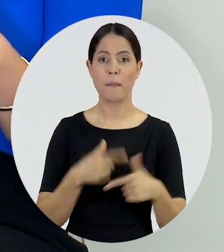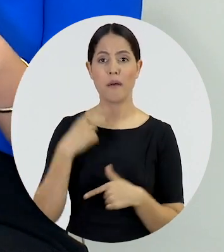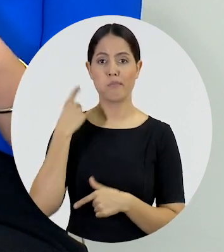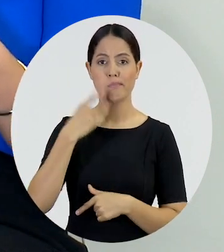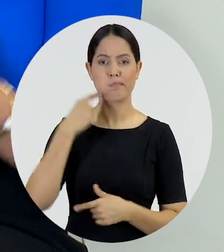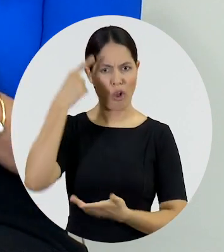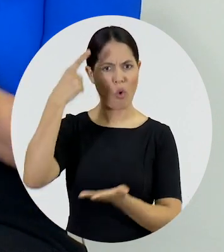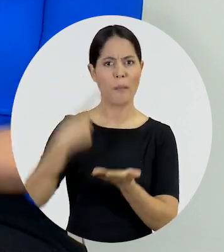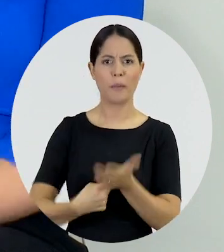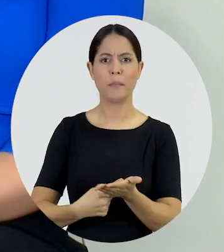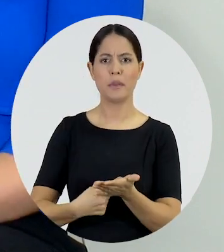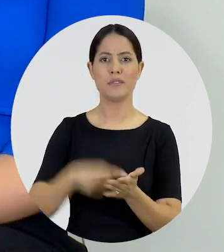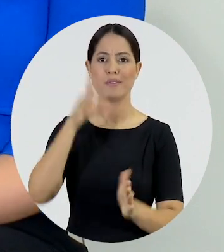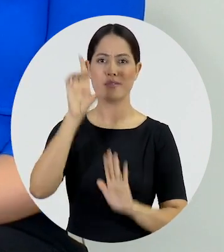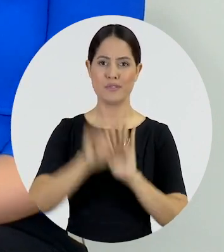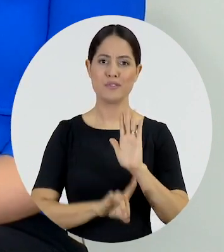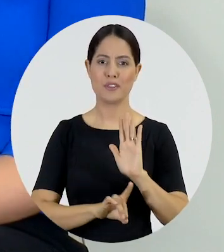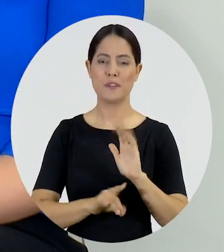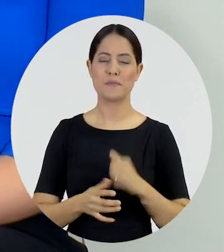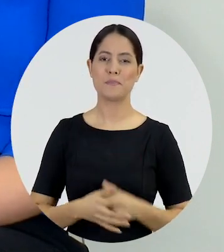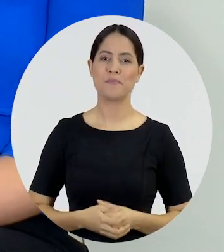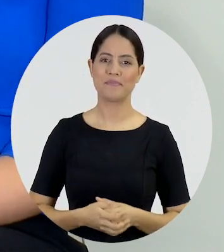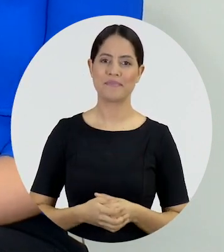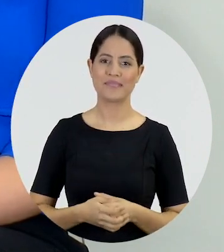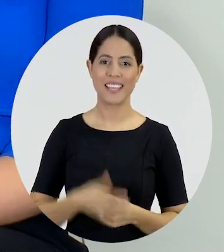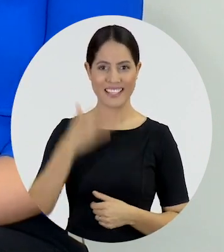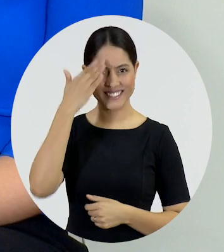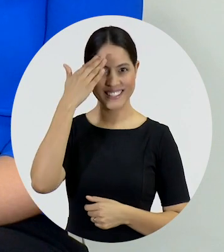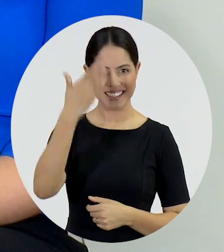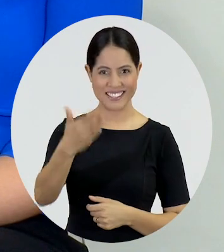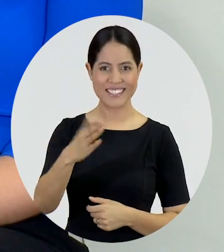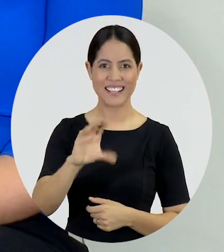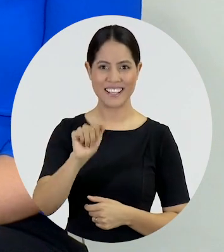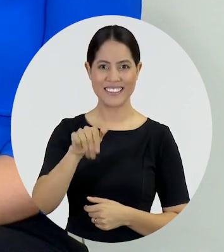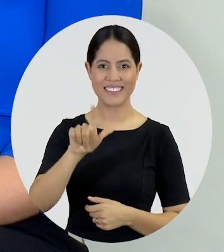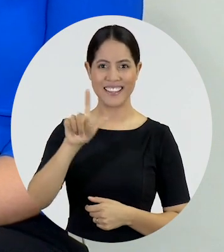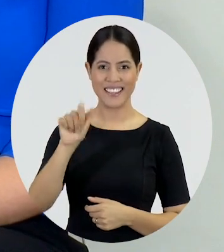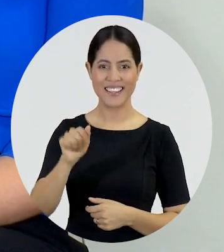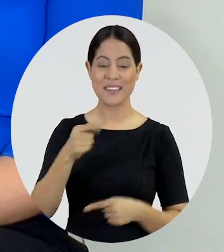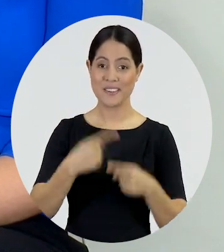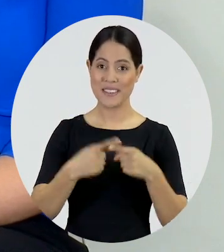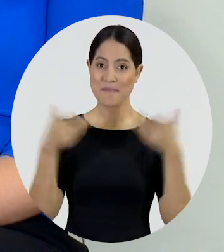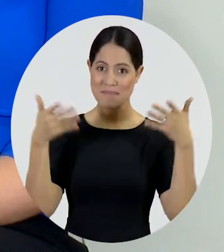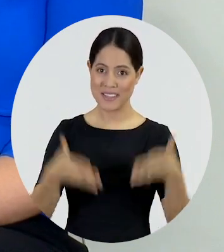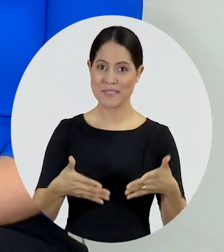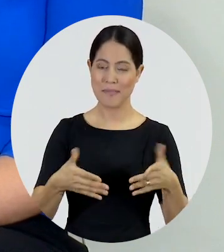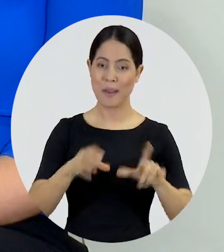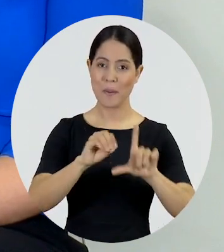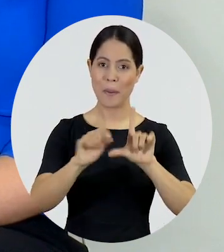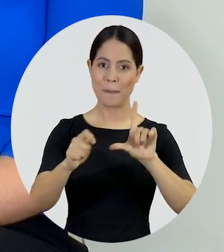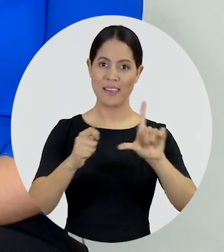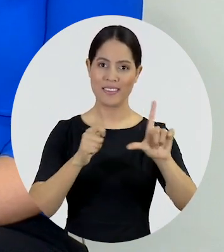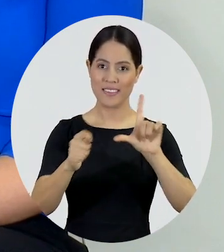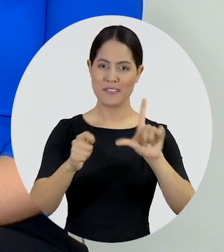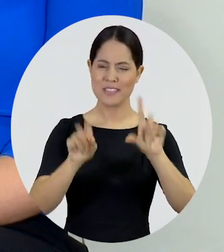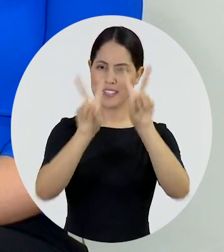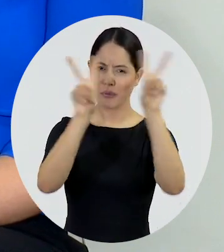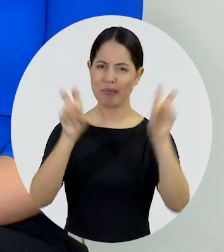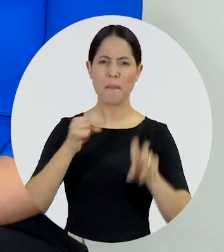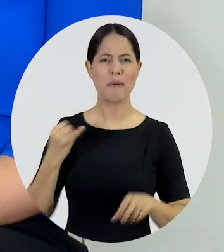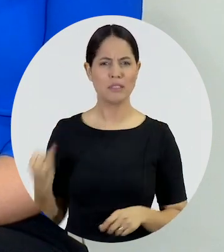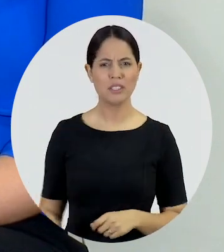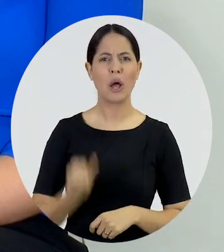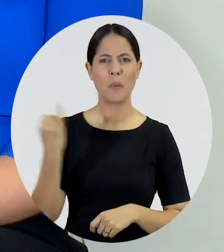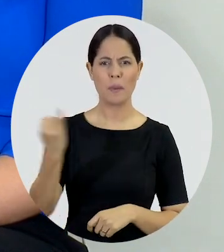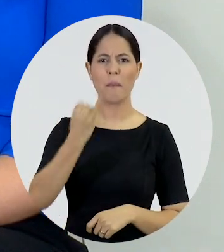comprometida com a defesa de direitos. Camila, então, gostaria de te agradecer por participar conosco aqui do ABA Entrevista, falando de um tema tão